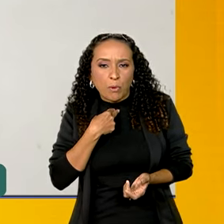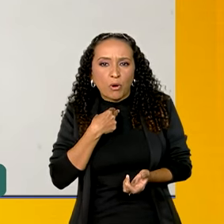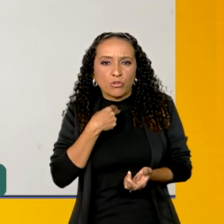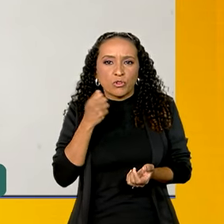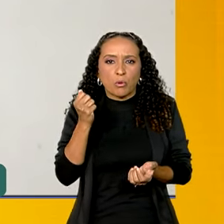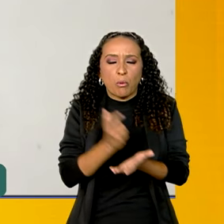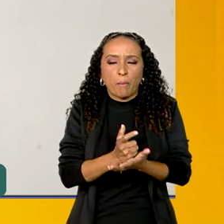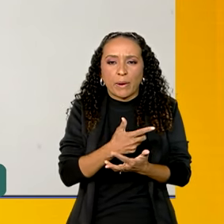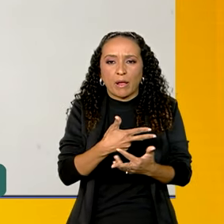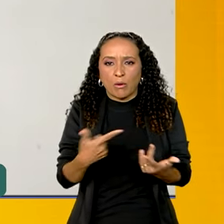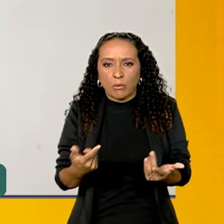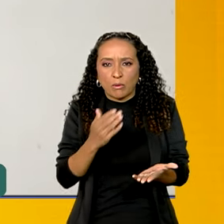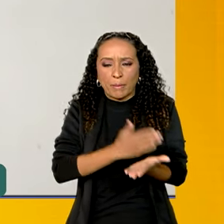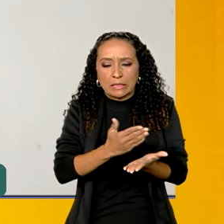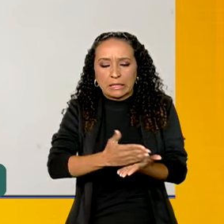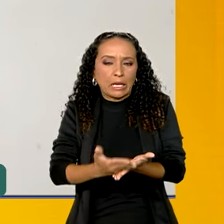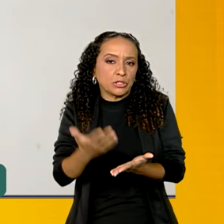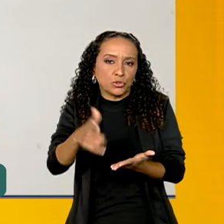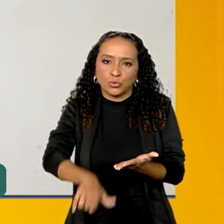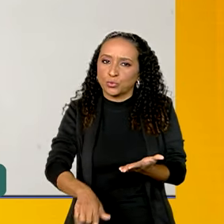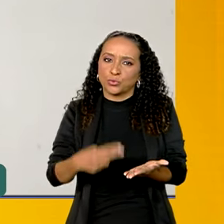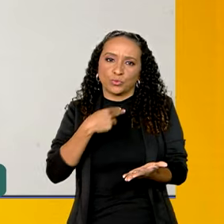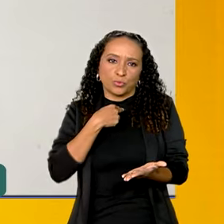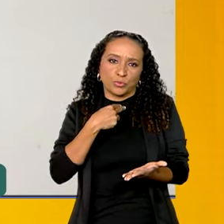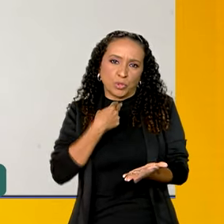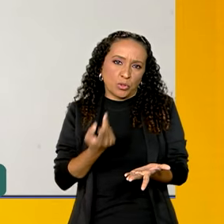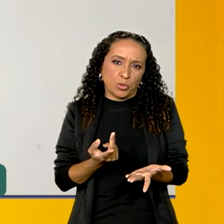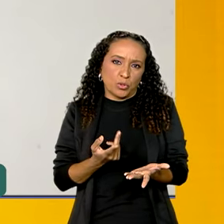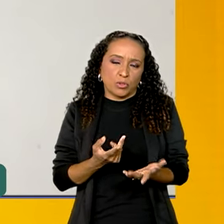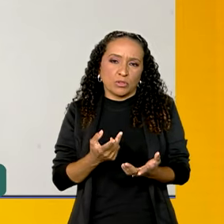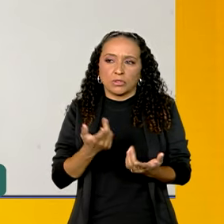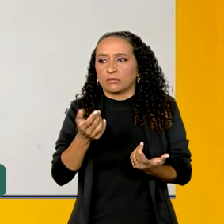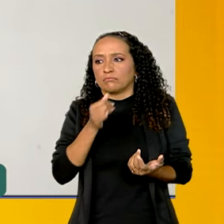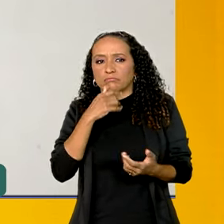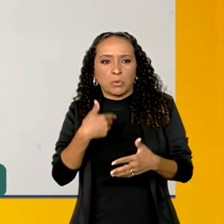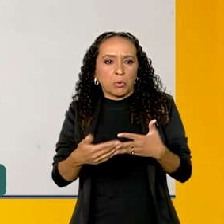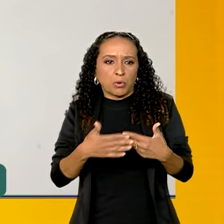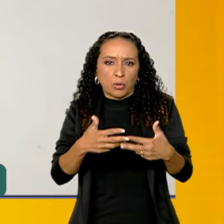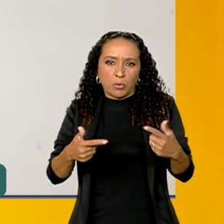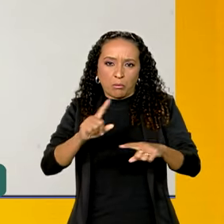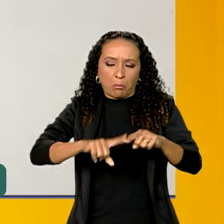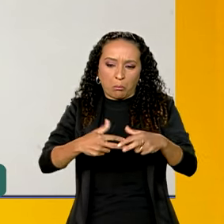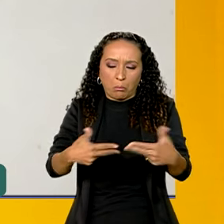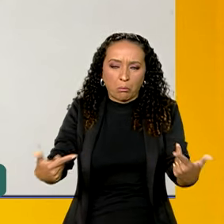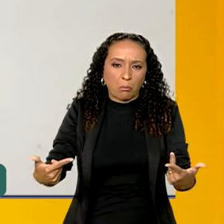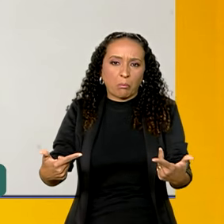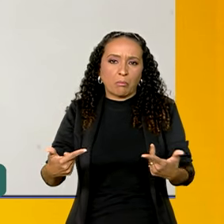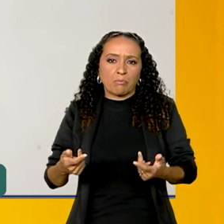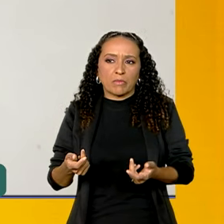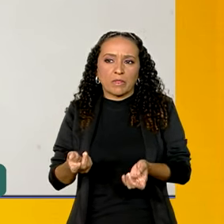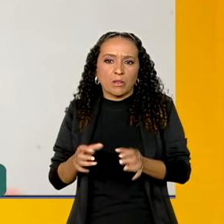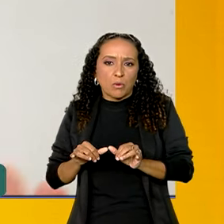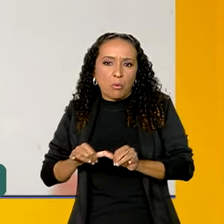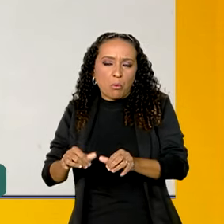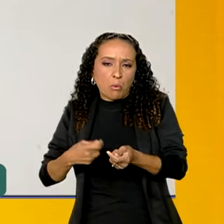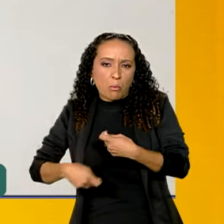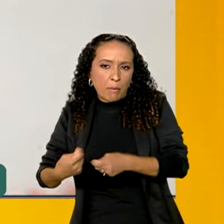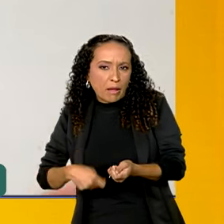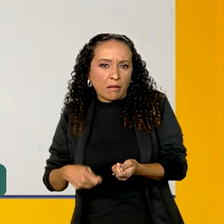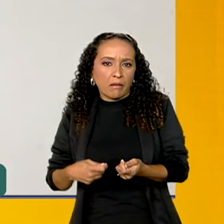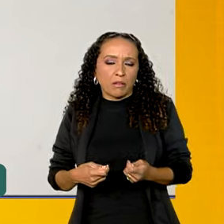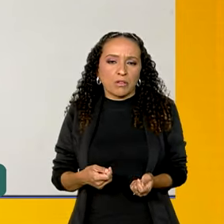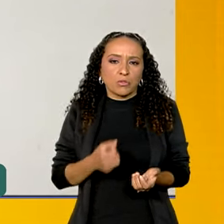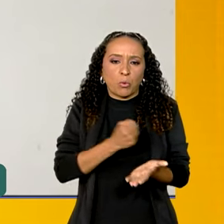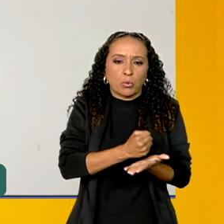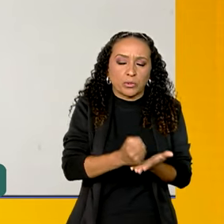parcelamento ali, muitas vezes, de um eletrodoméstico que precisa para um pequeno negócio, ou precisa fazer